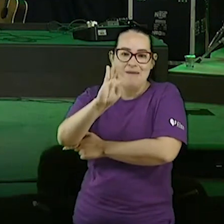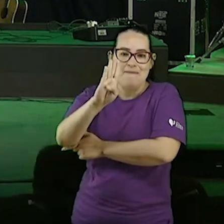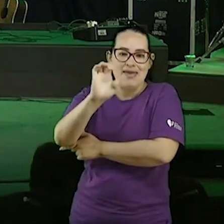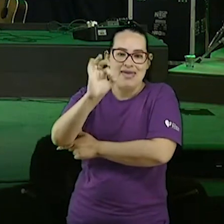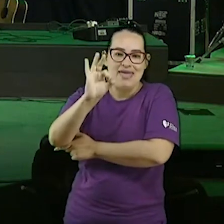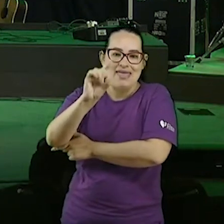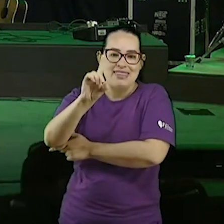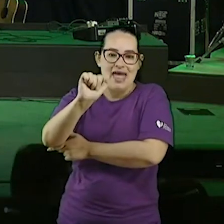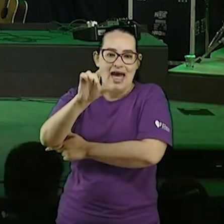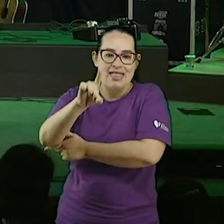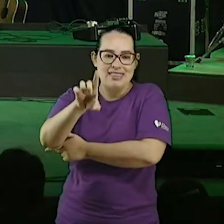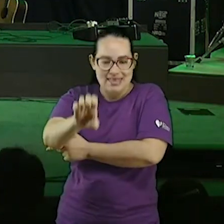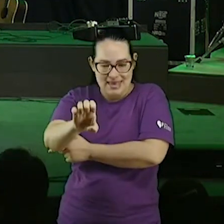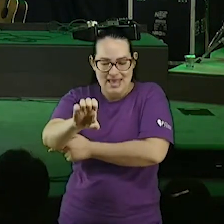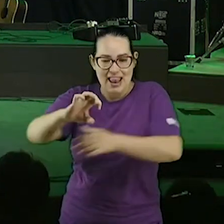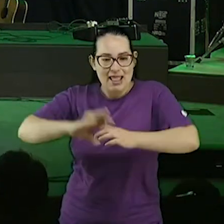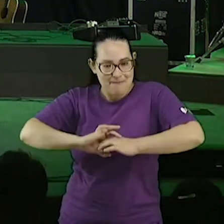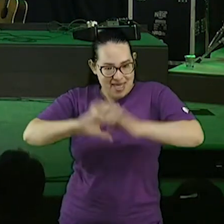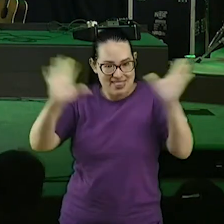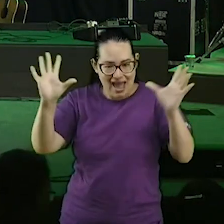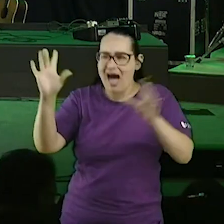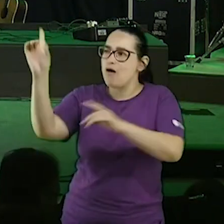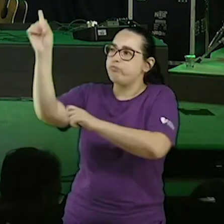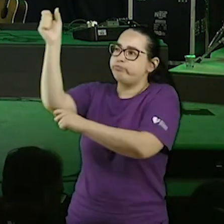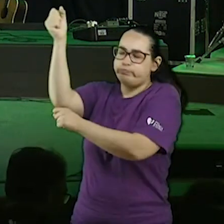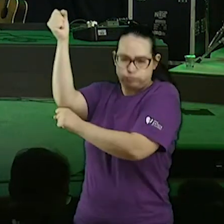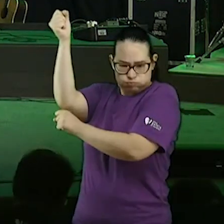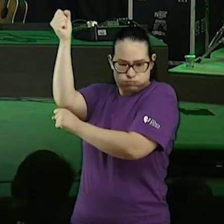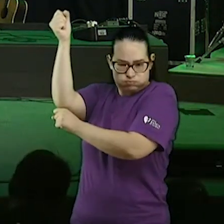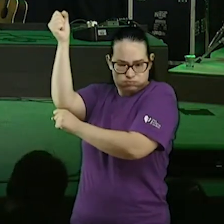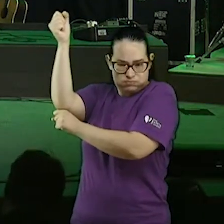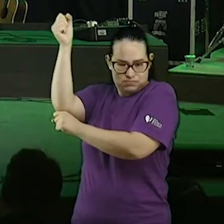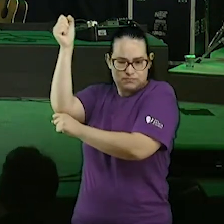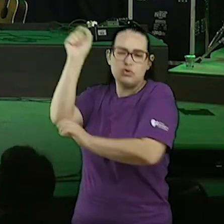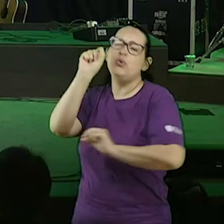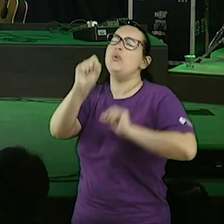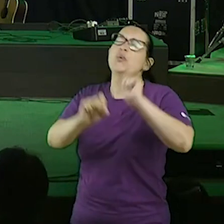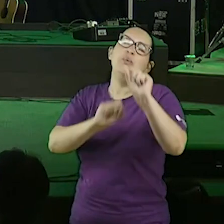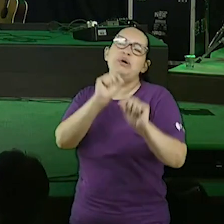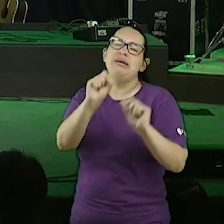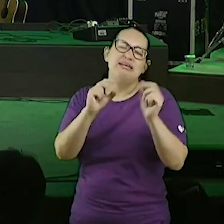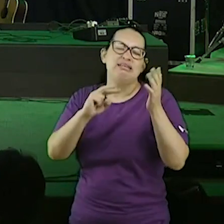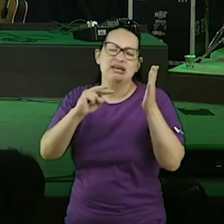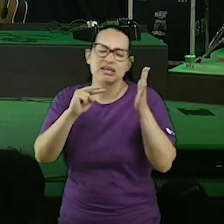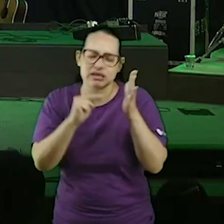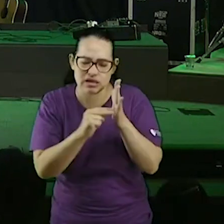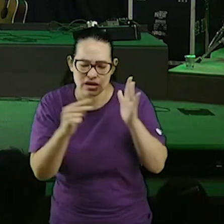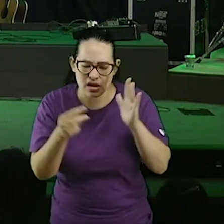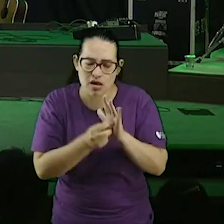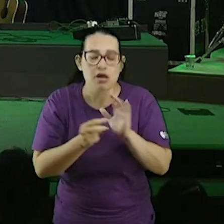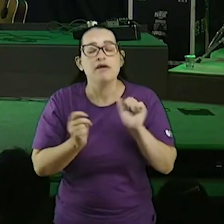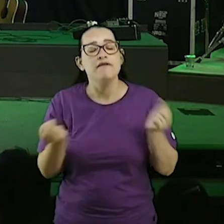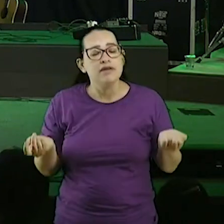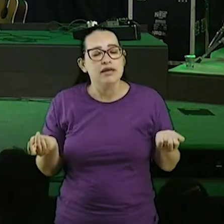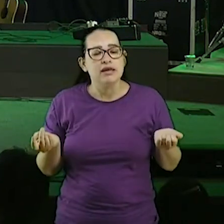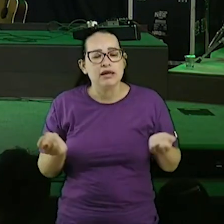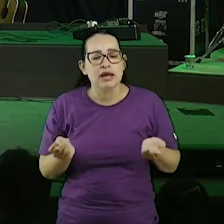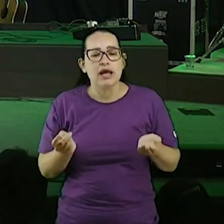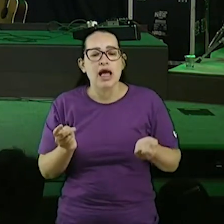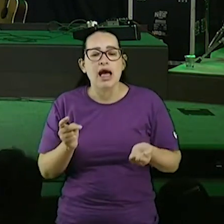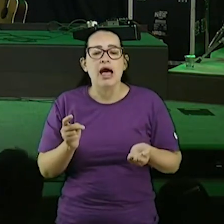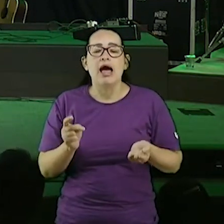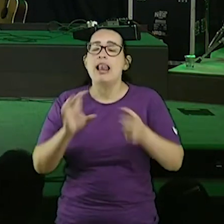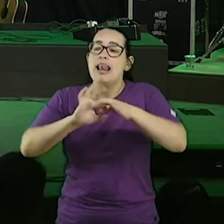E há uma ideia assim, muito errada, de que liberdade foi algo dado pelo próprio